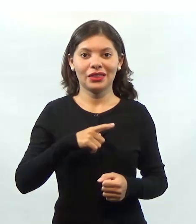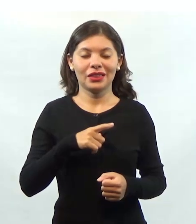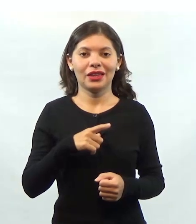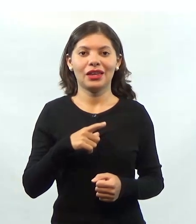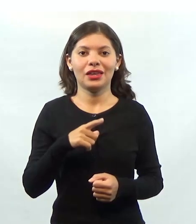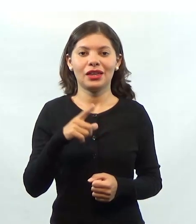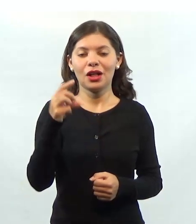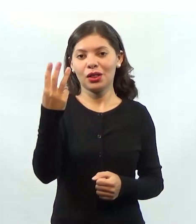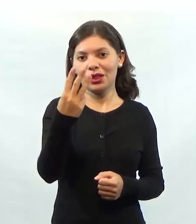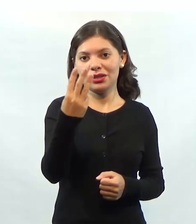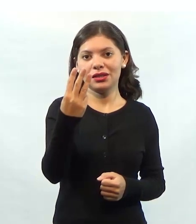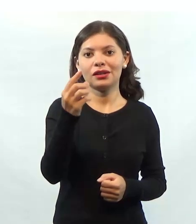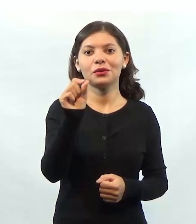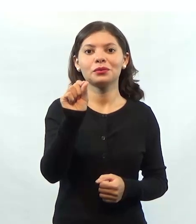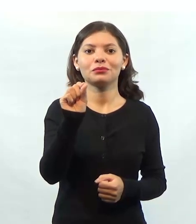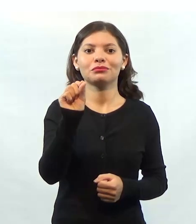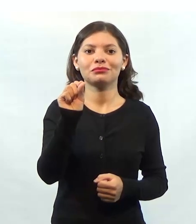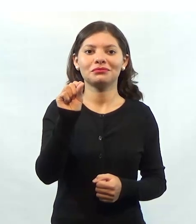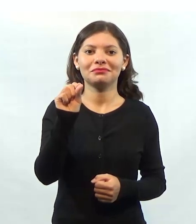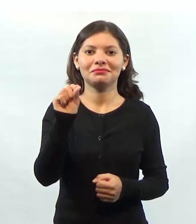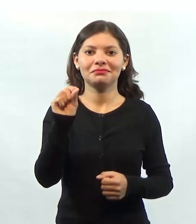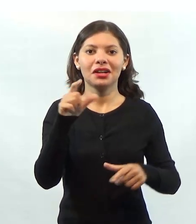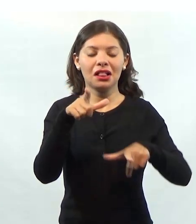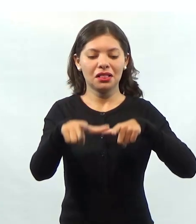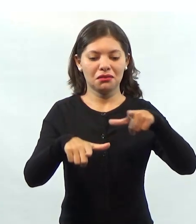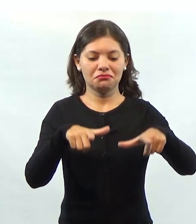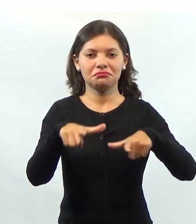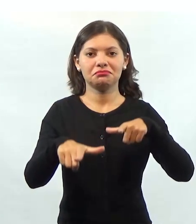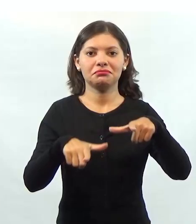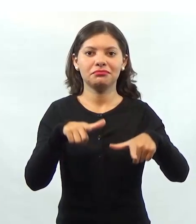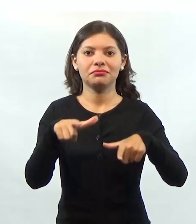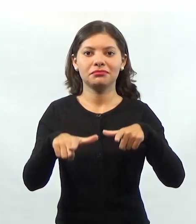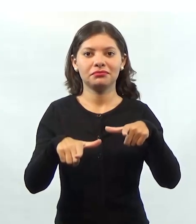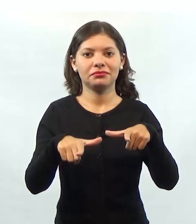setor terciário, que são serviços.